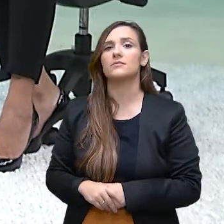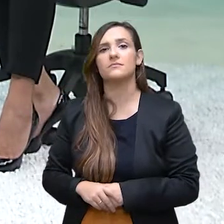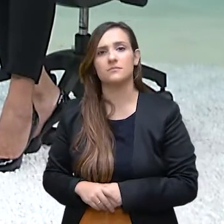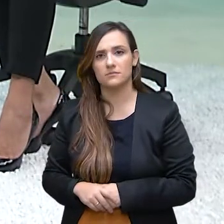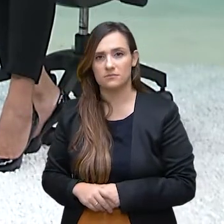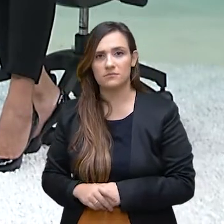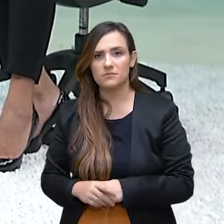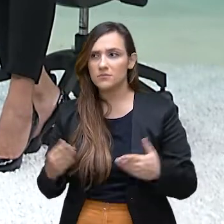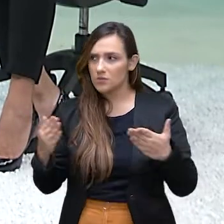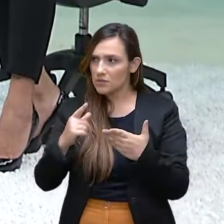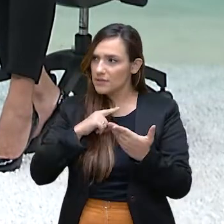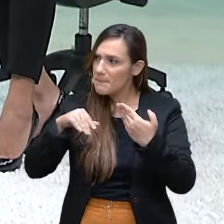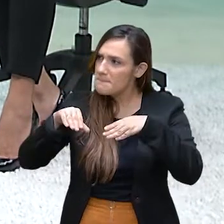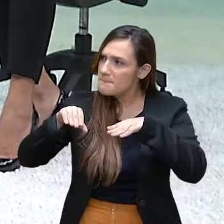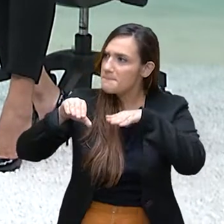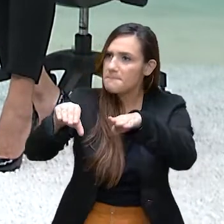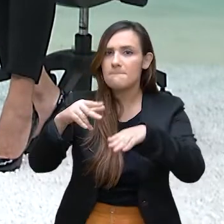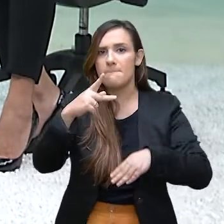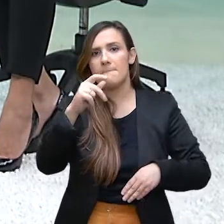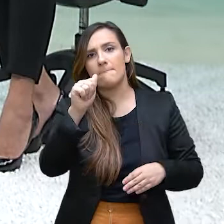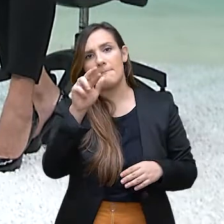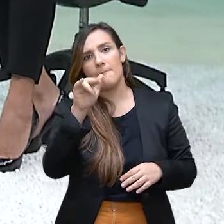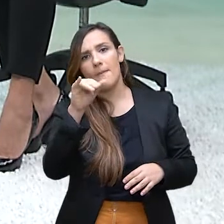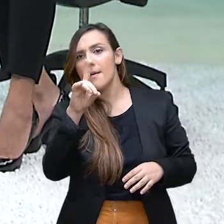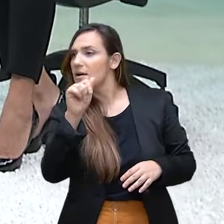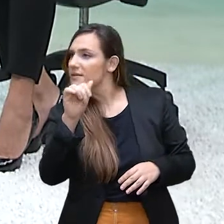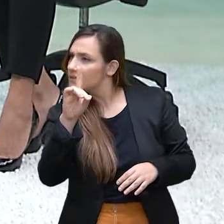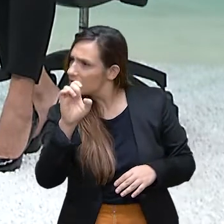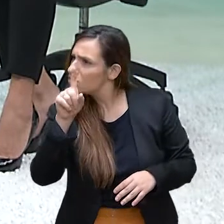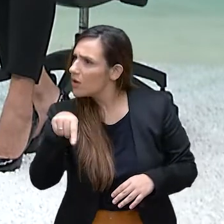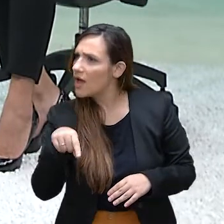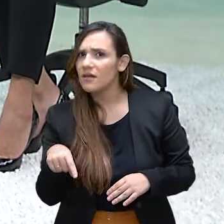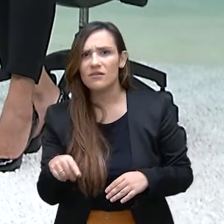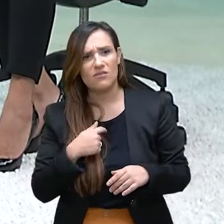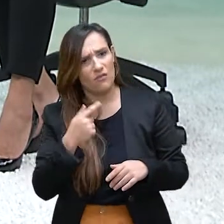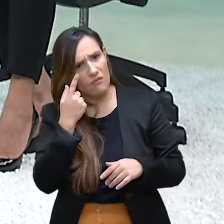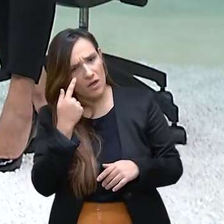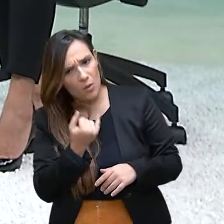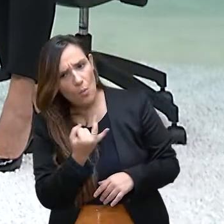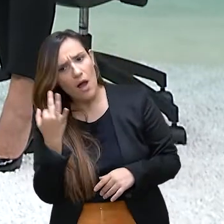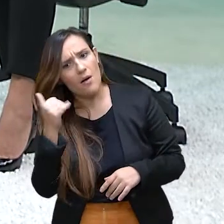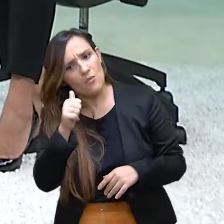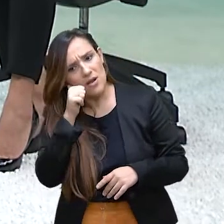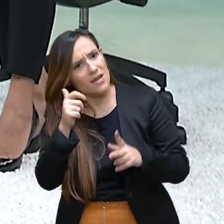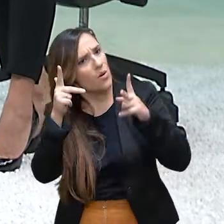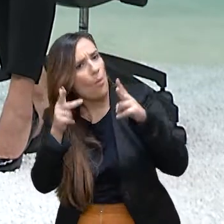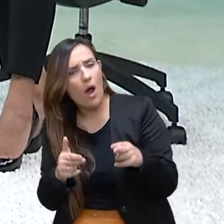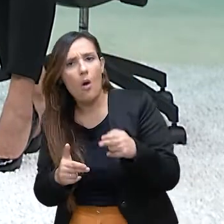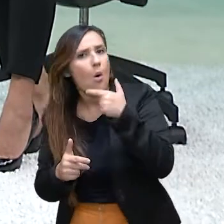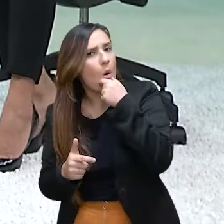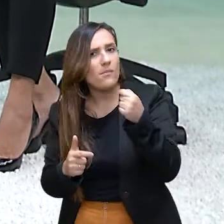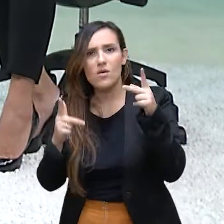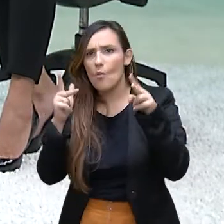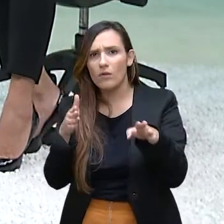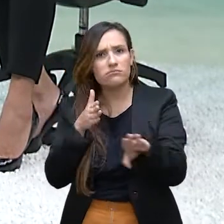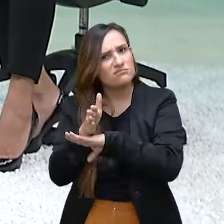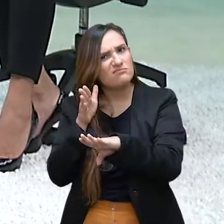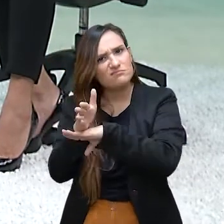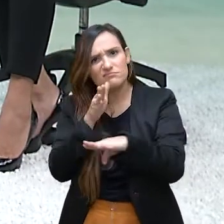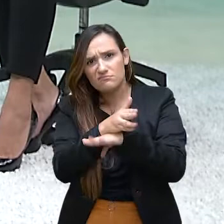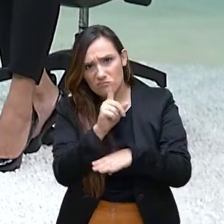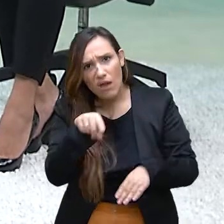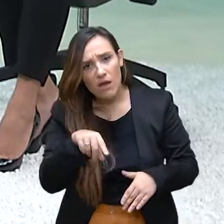Tem paridade já também, né? A gente tem essa possibilidade de vislumbrar as mulheres conquistando outros espaços.